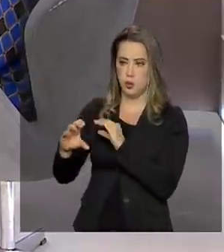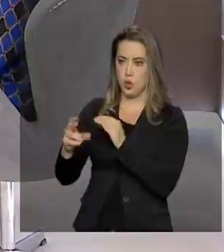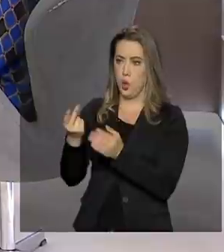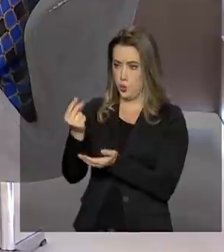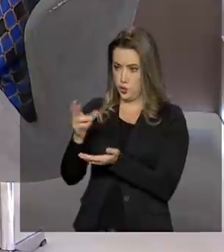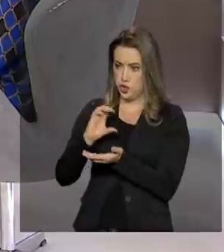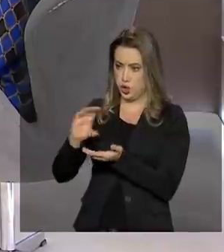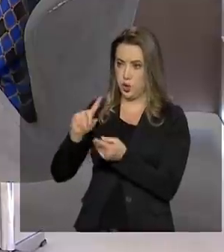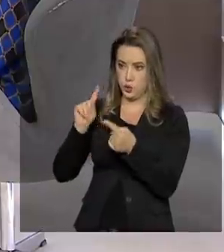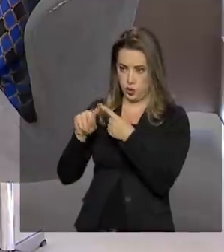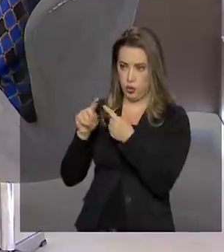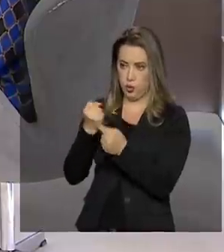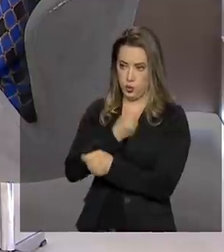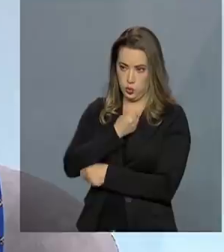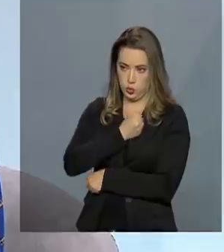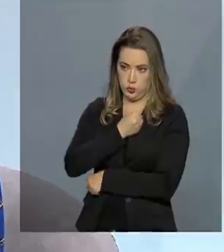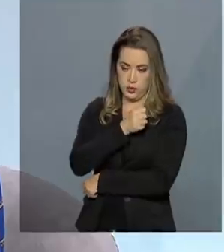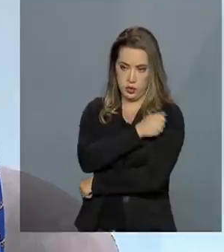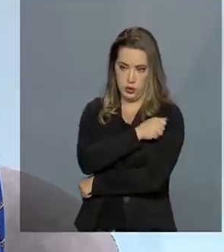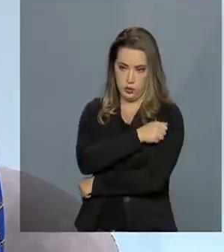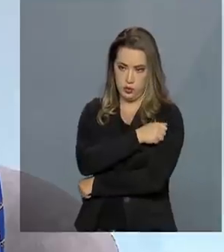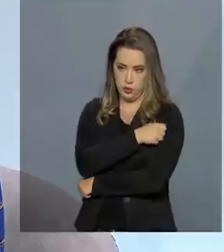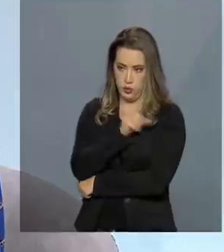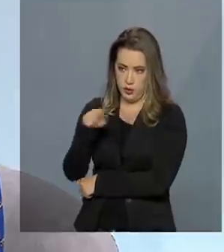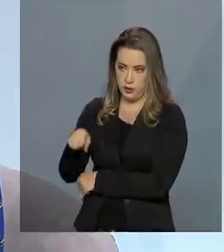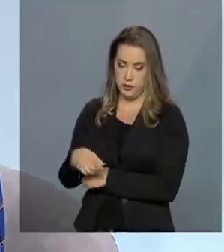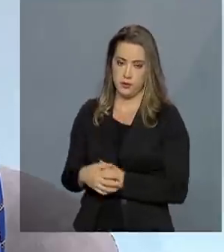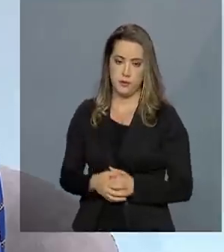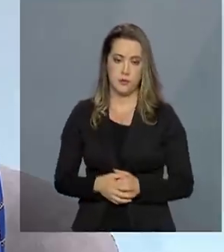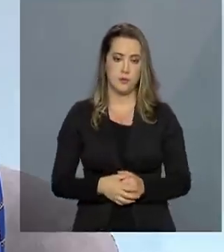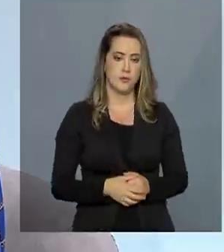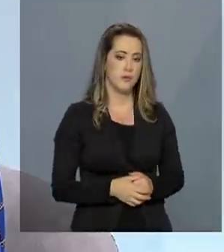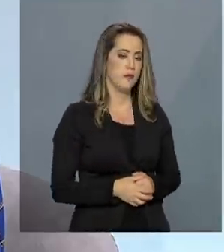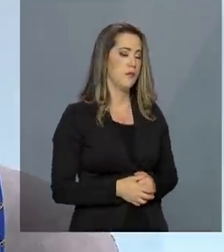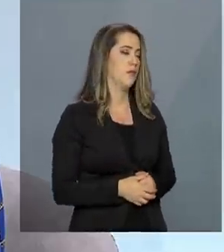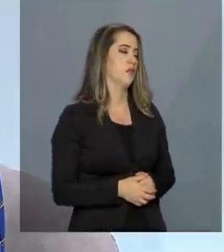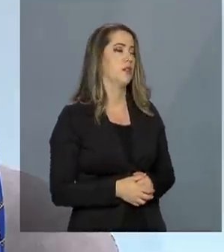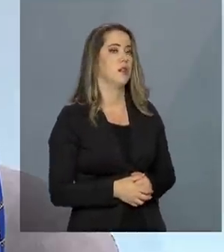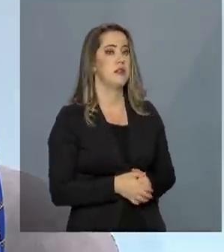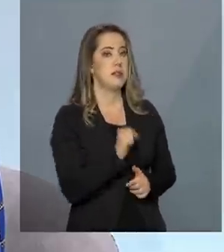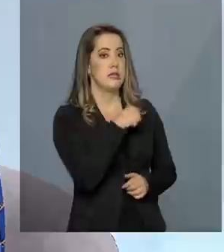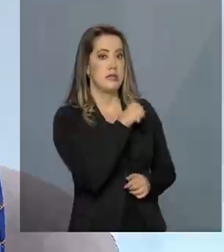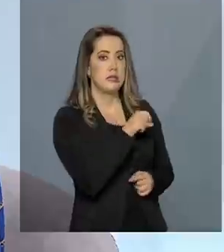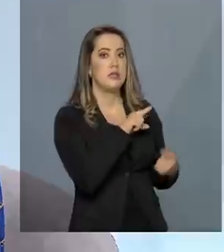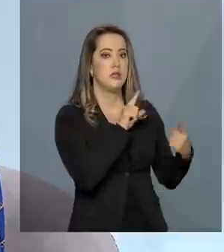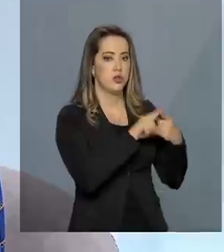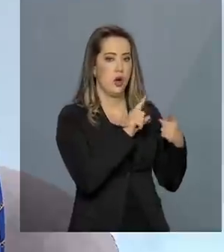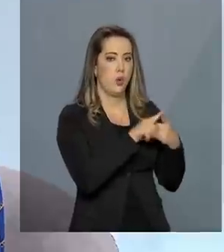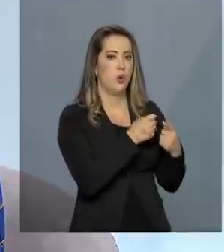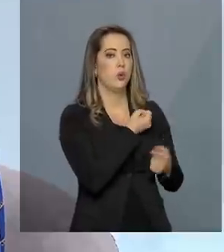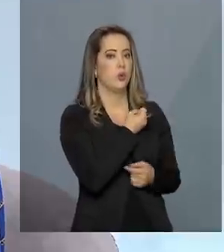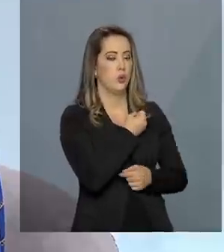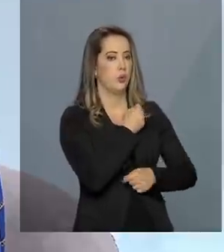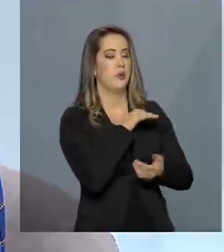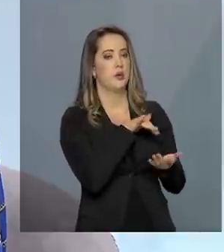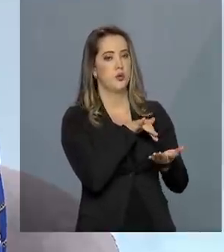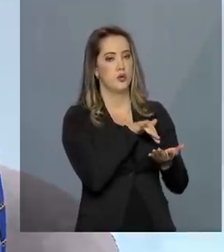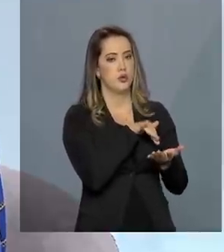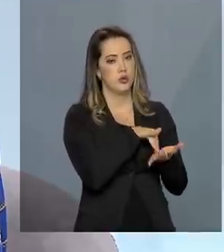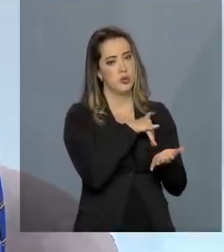esse perfil, não é isso? Sim, a distribuição é direcionada segundo a quantidade de matrículas